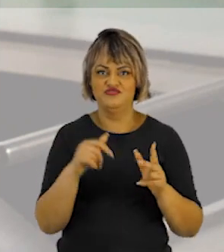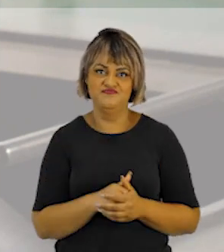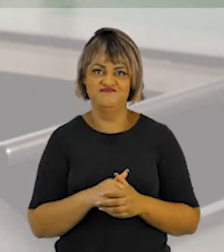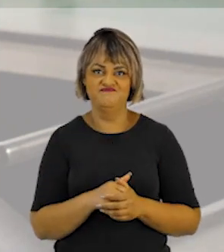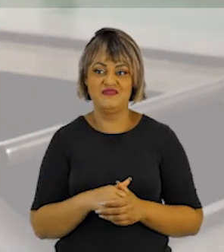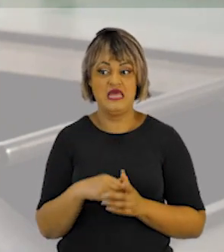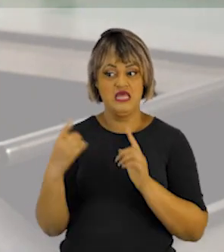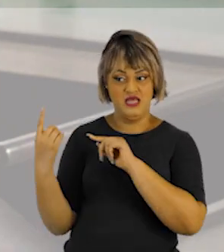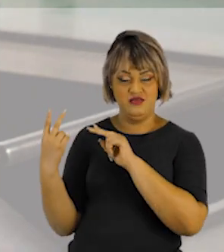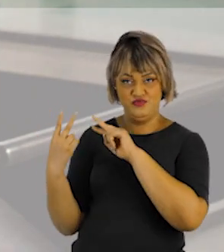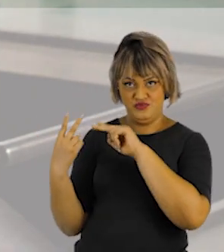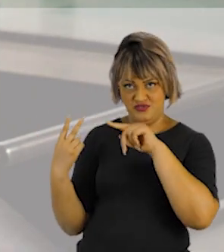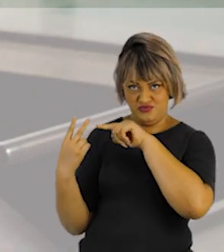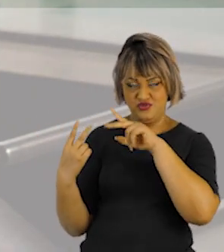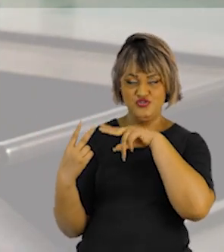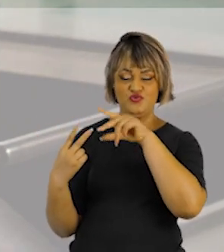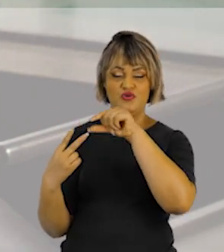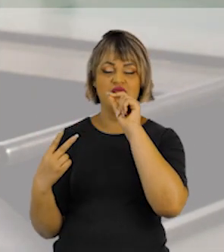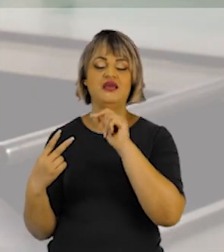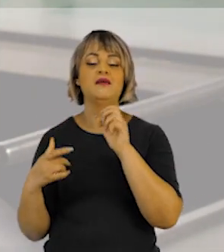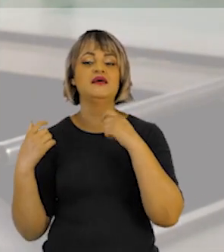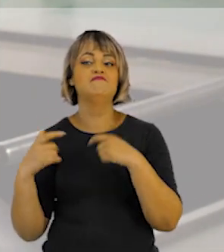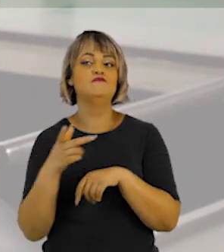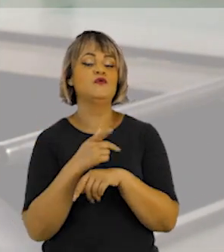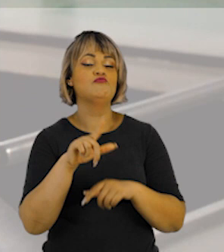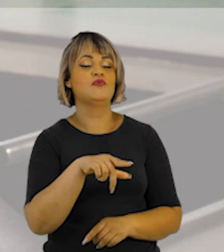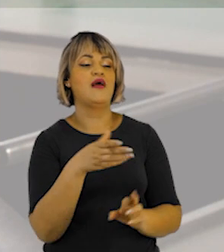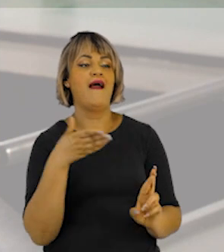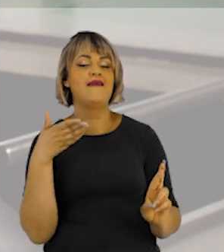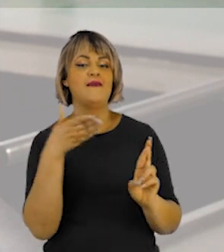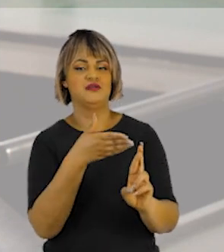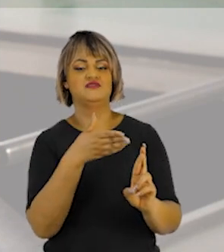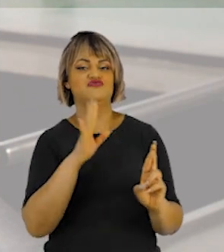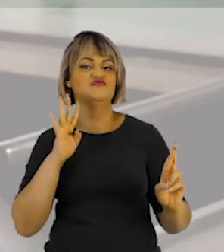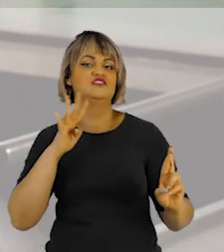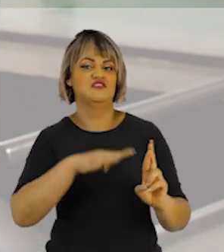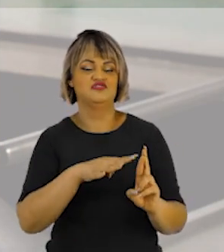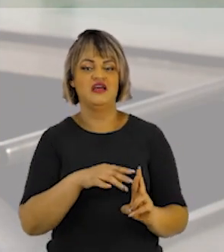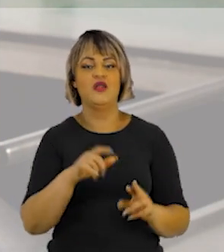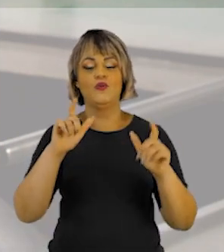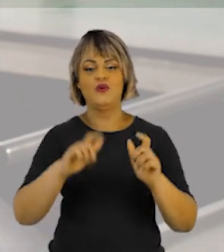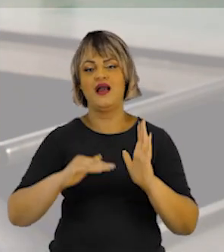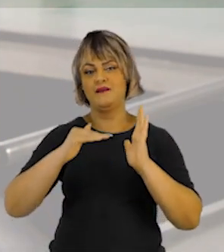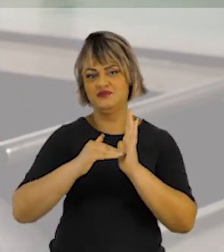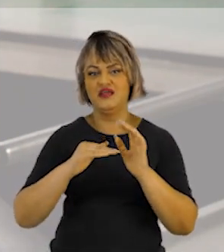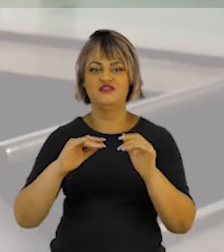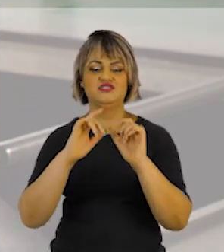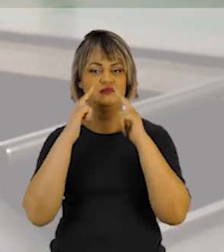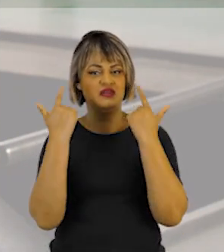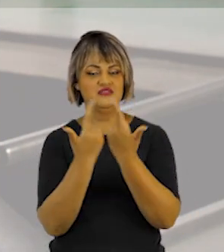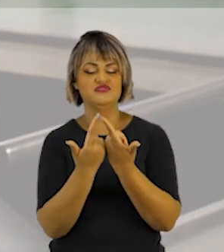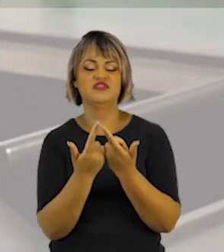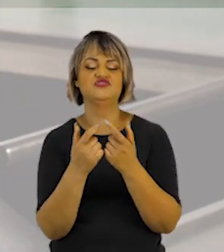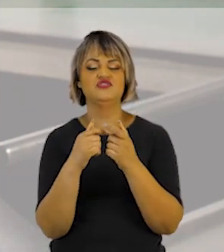Na eleição de deputado e vereador, busca-se a representatividade acima de tudo. A gente tem que lembrar que a Câmara dos Deputados, a